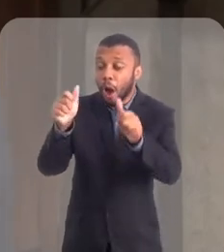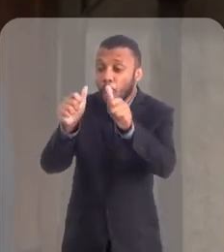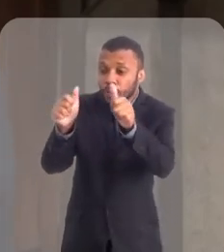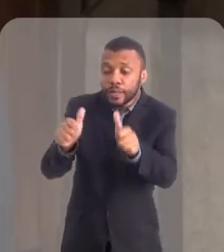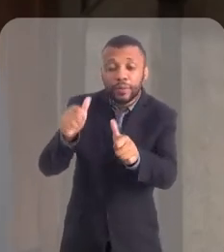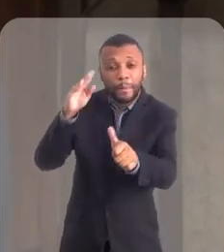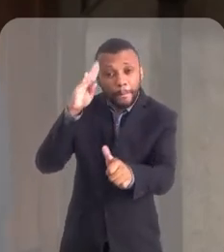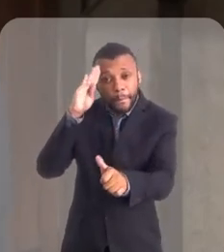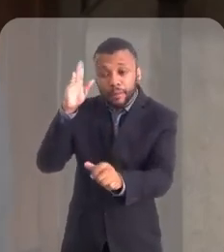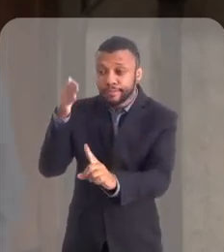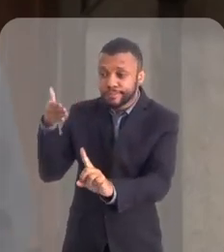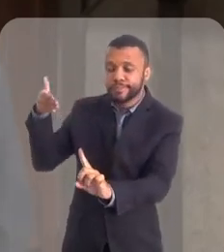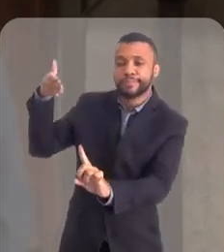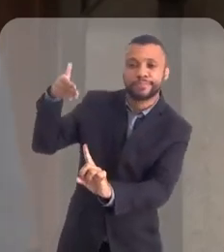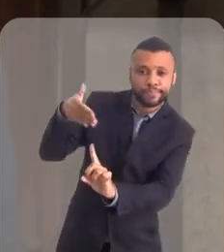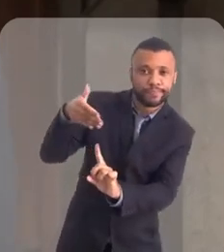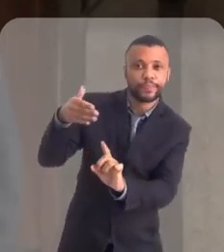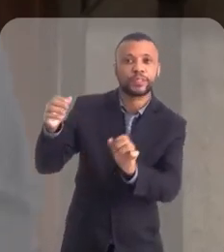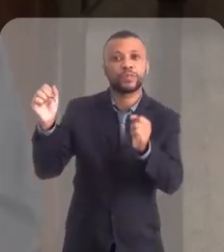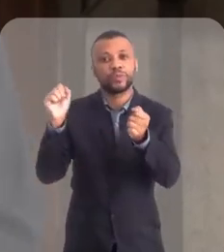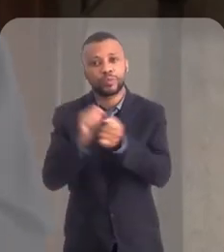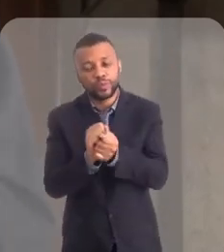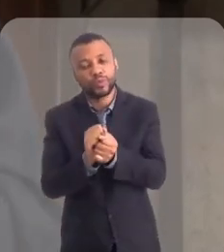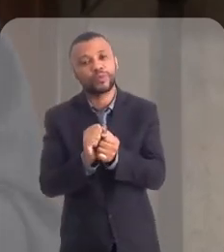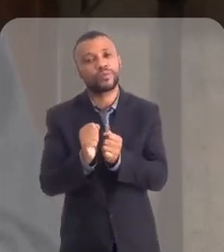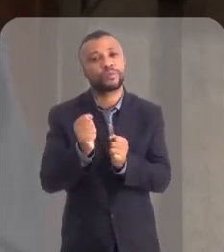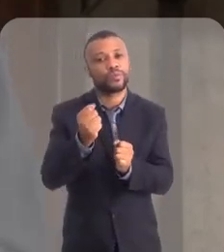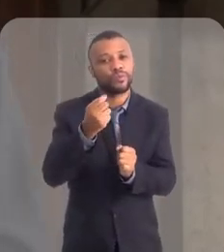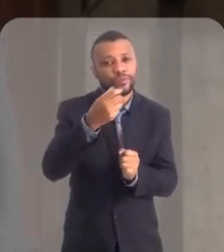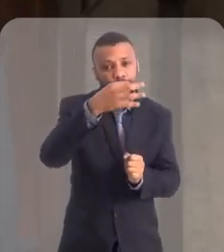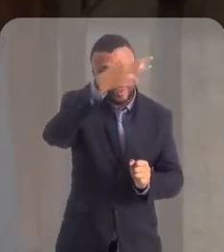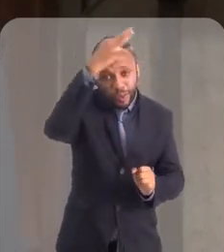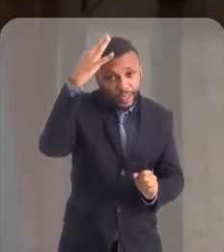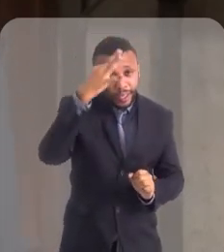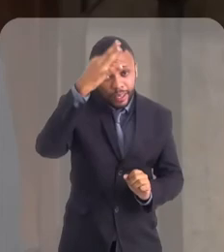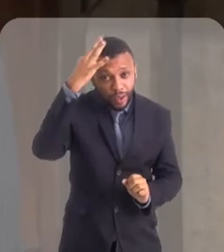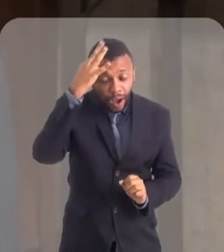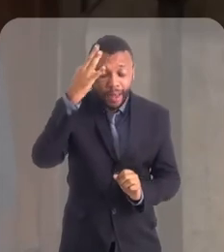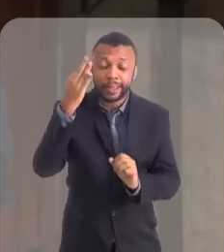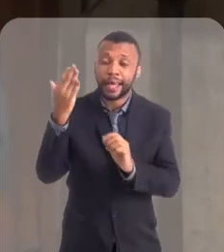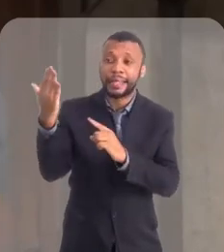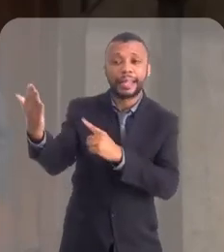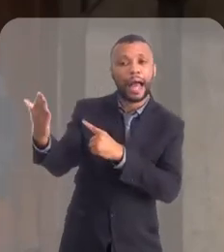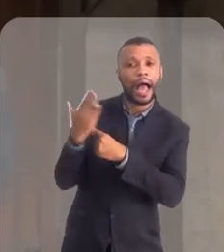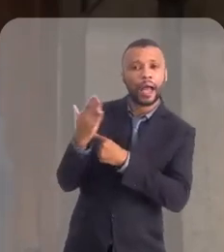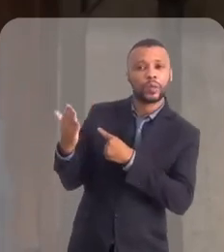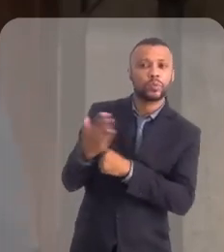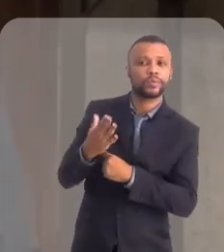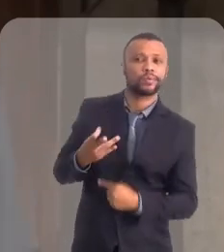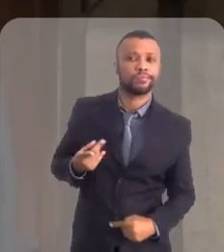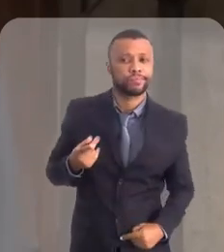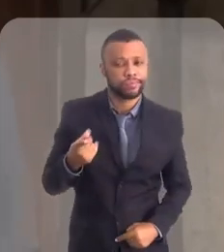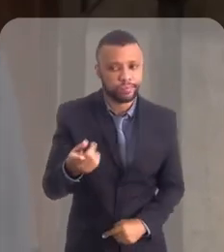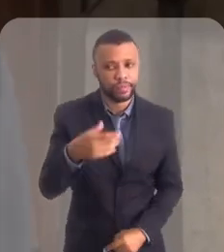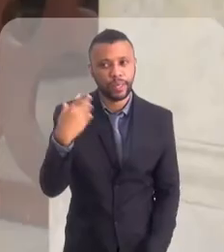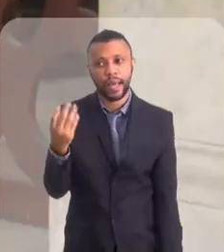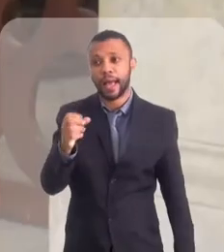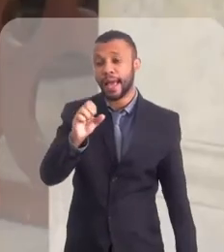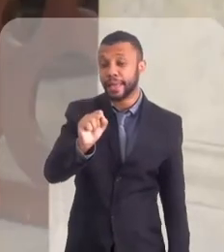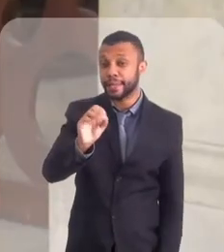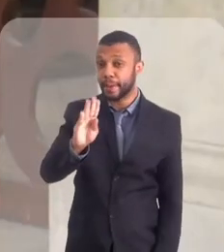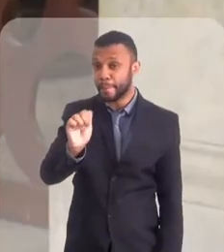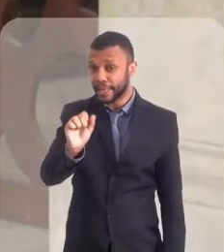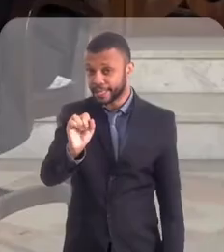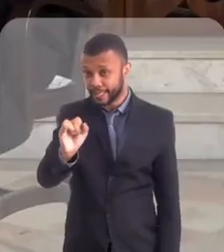da paróquia do Rio de Janeiro, juntamente com Nossa Senhora do Perpétuo Socorro, são os dois padroeiros da paróquia greco